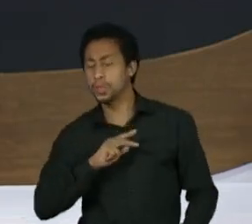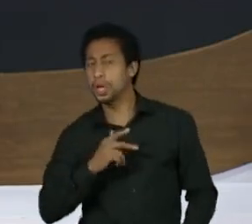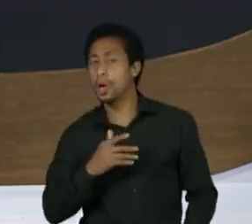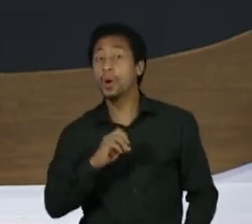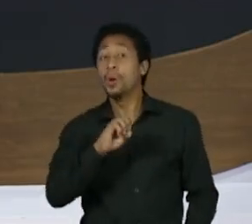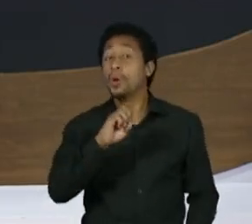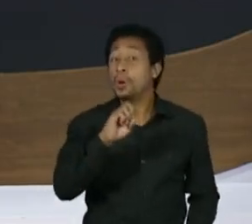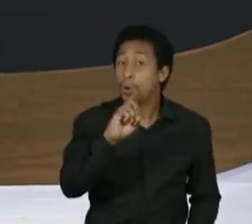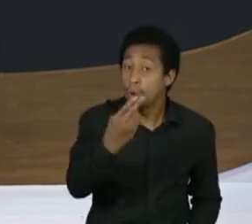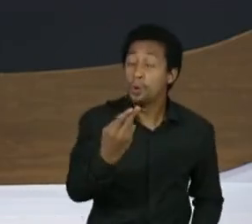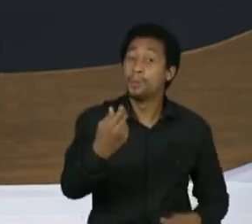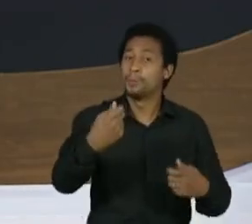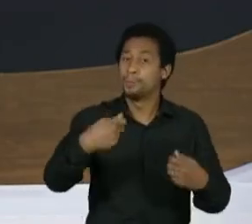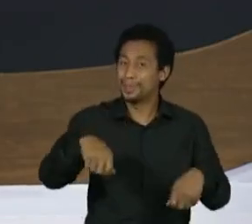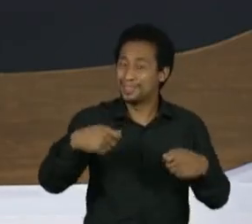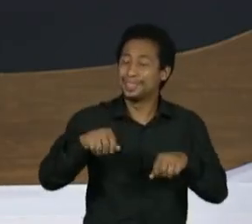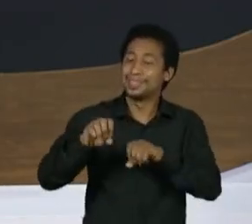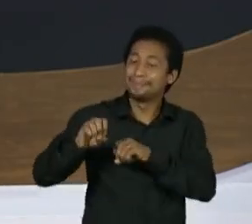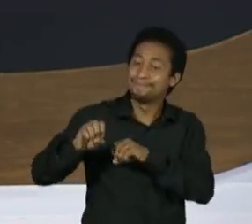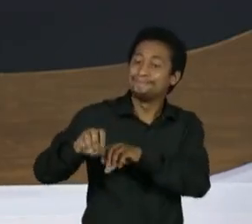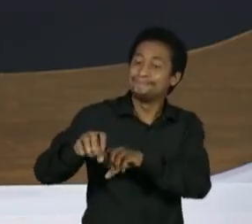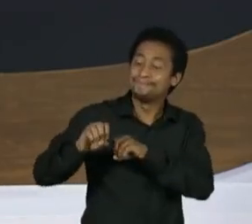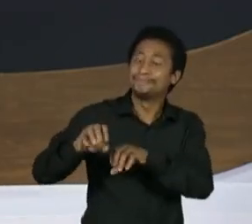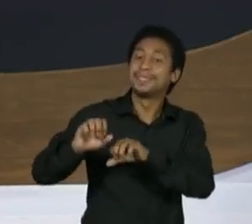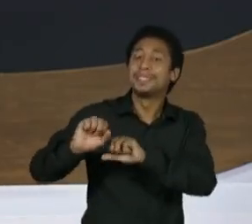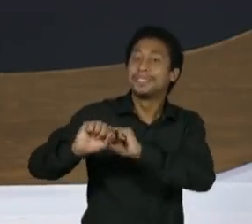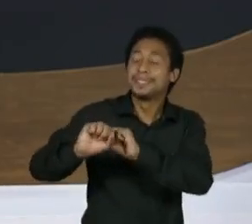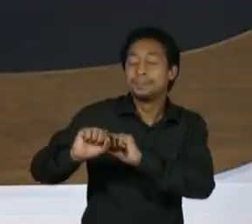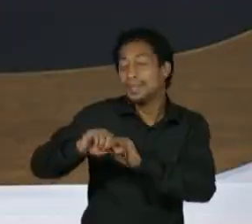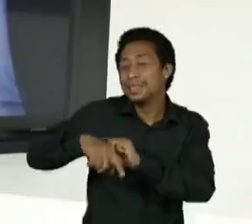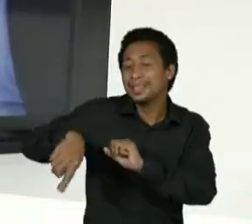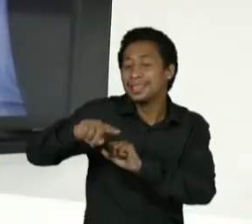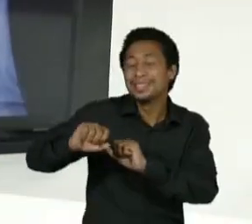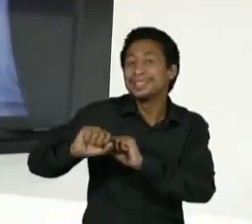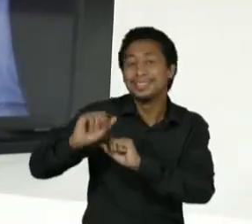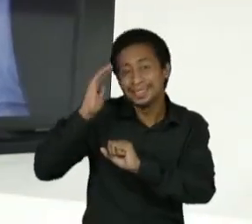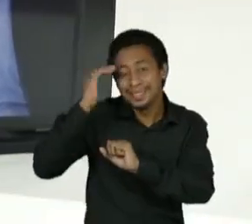entenderem essa lógica complexa do preço internacional dos combustíveis?